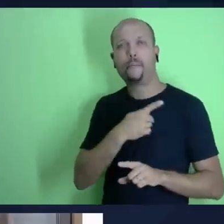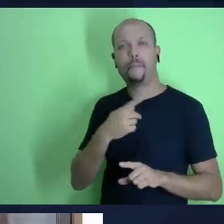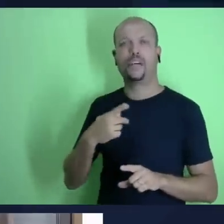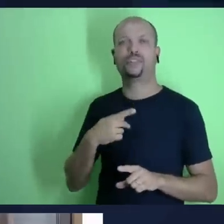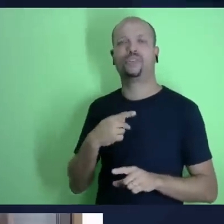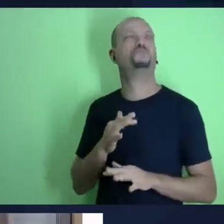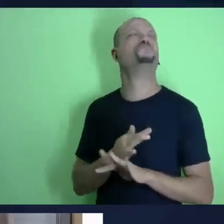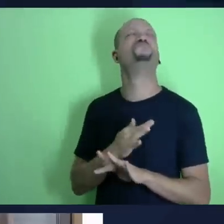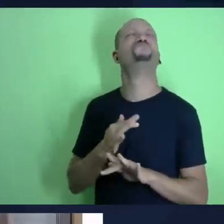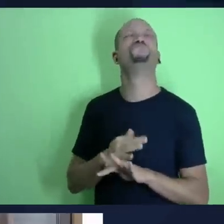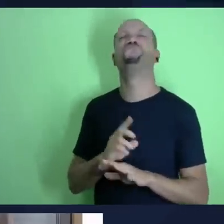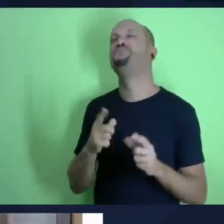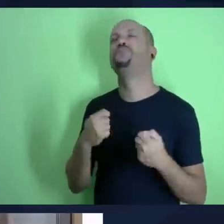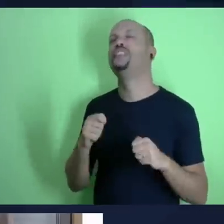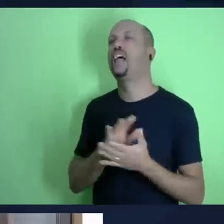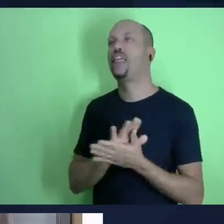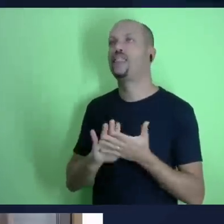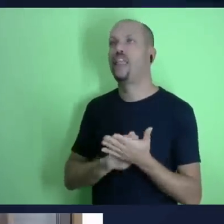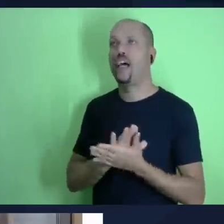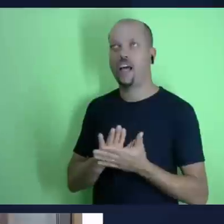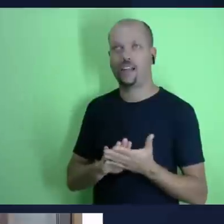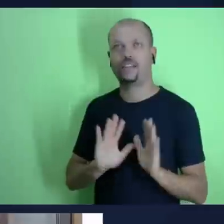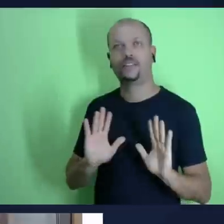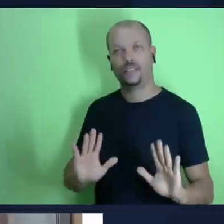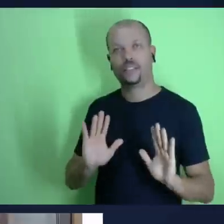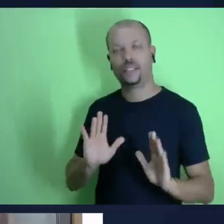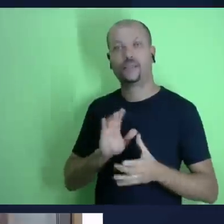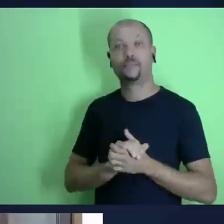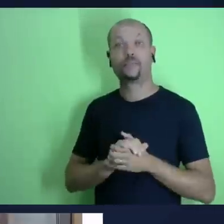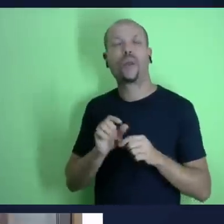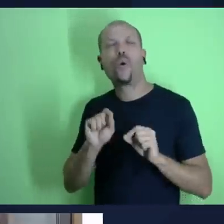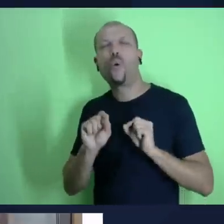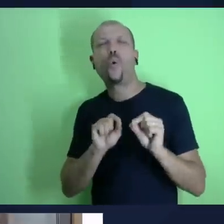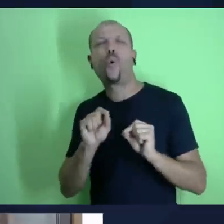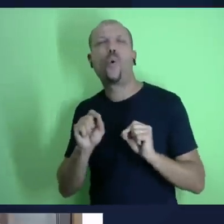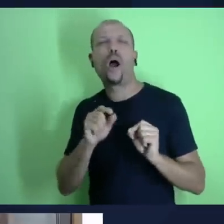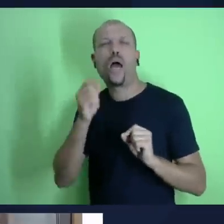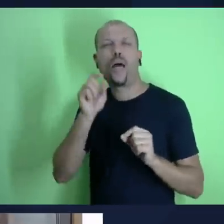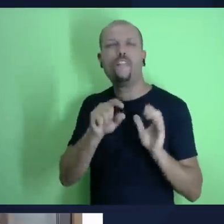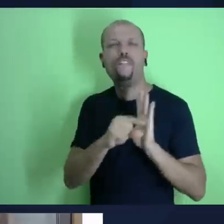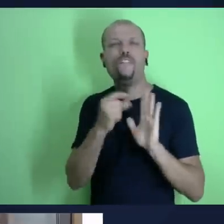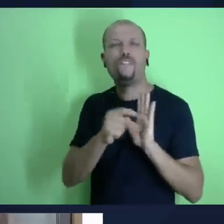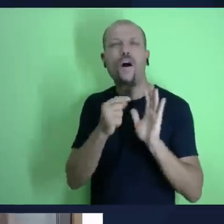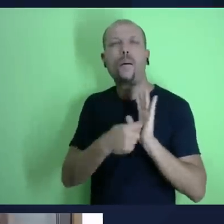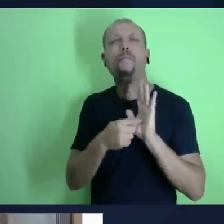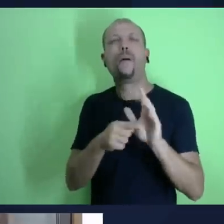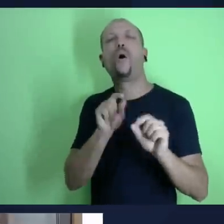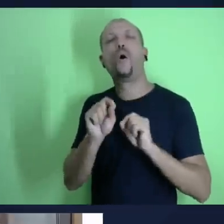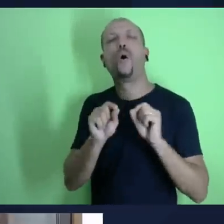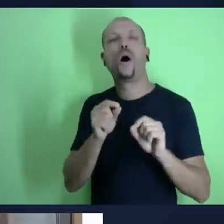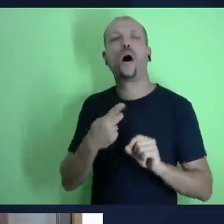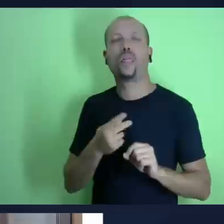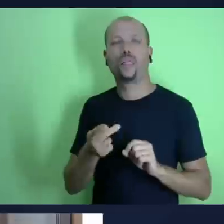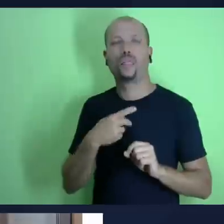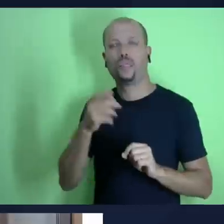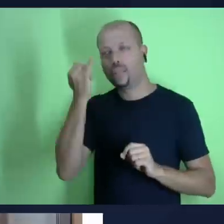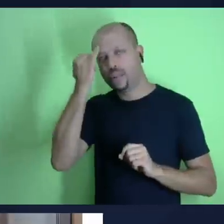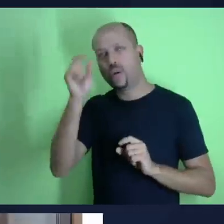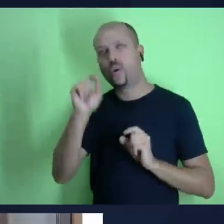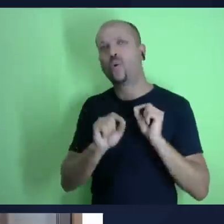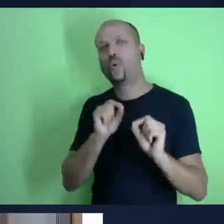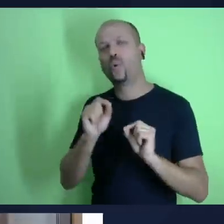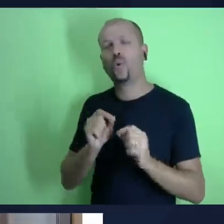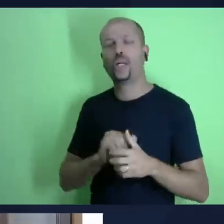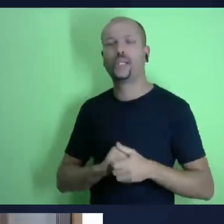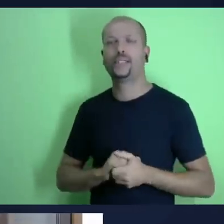a como deus provê diariamente tudo que necessitamos em termos espirituais pastor